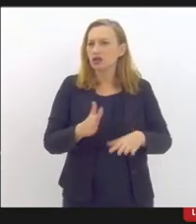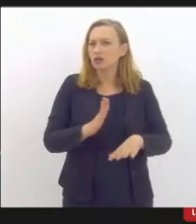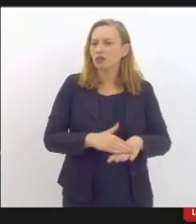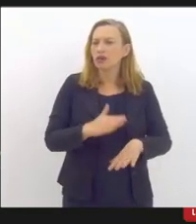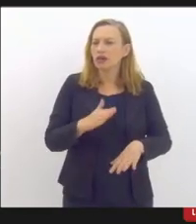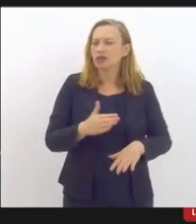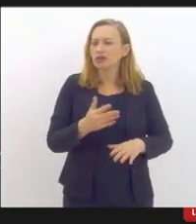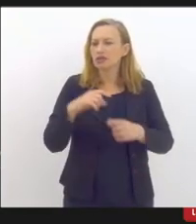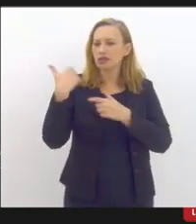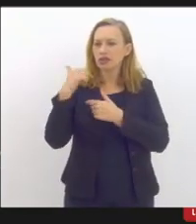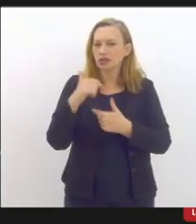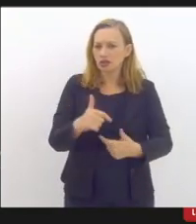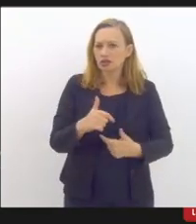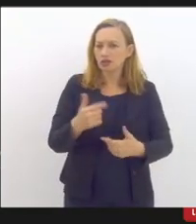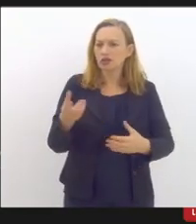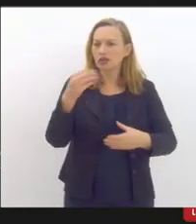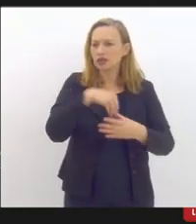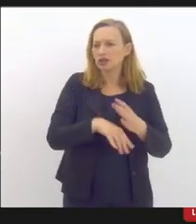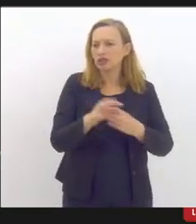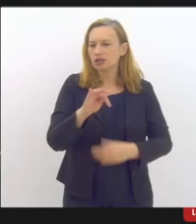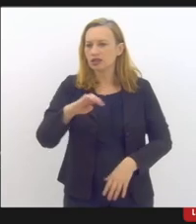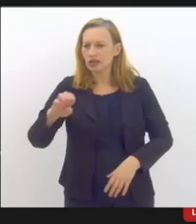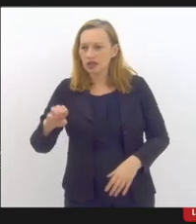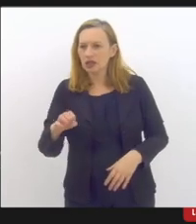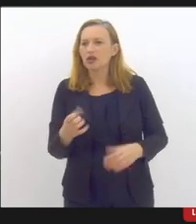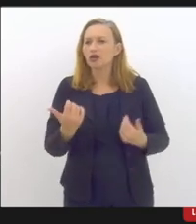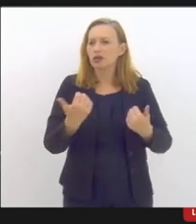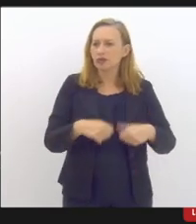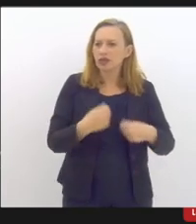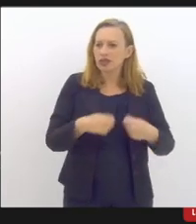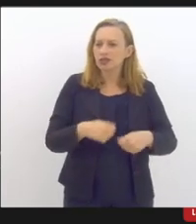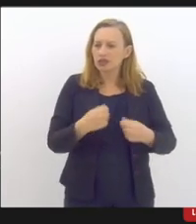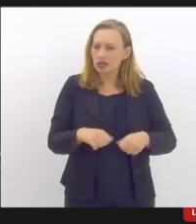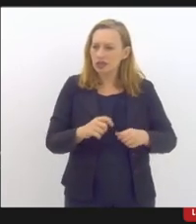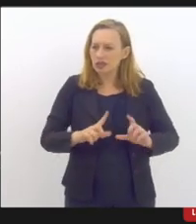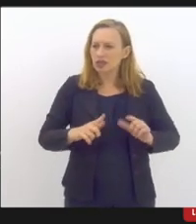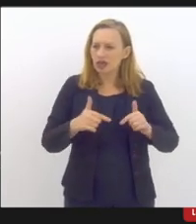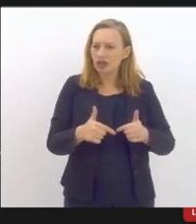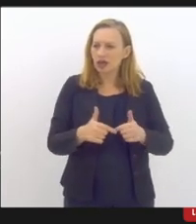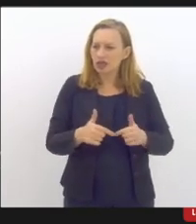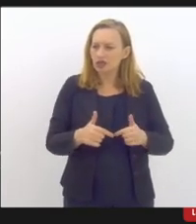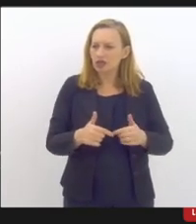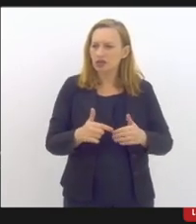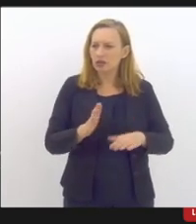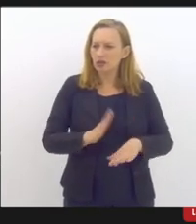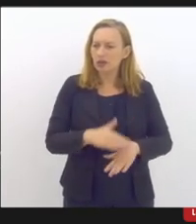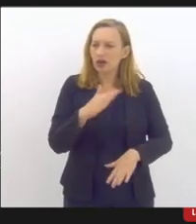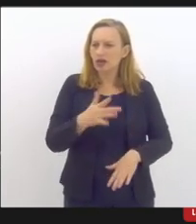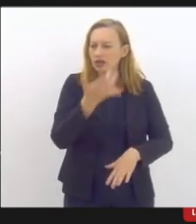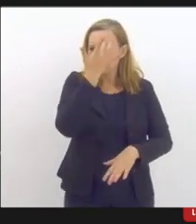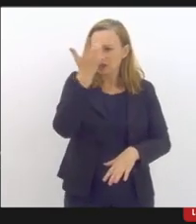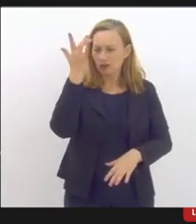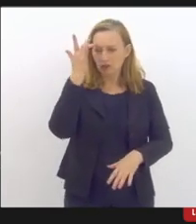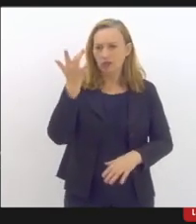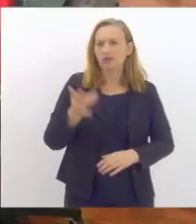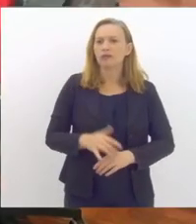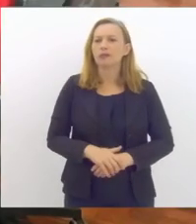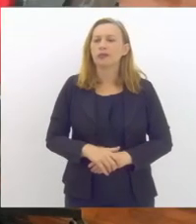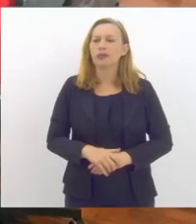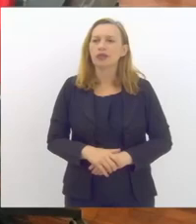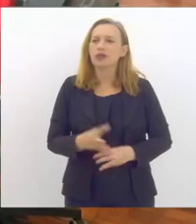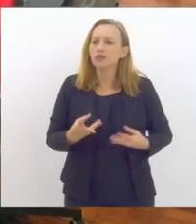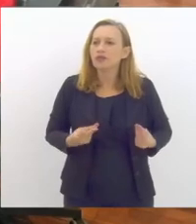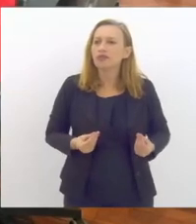tradicionais dentro do PSE e que a gente precisa explorar todo o leque de possibilidades entre elas a saúde mental. Eu me